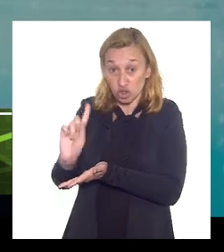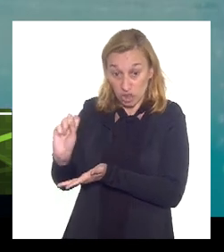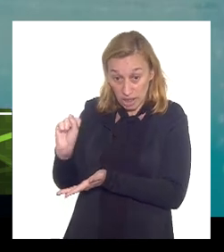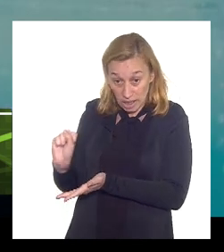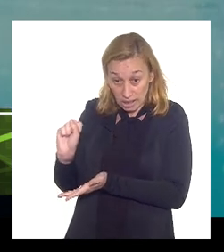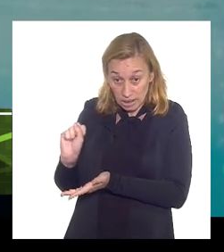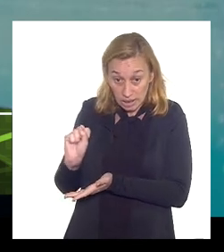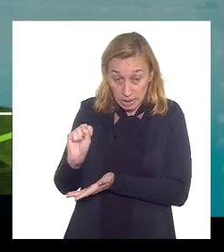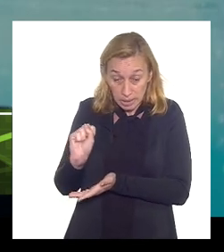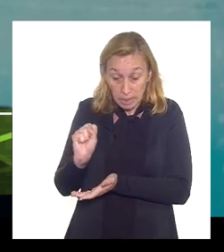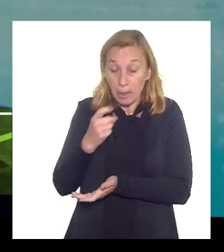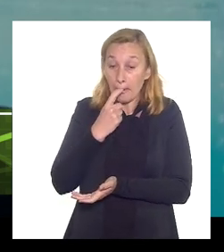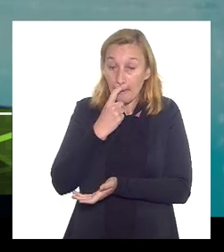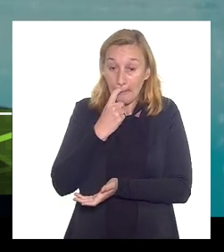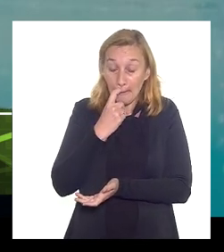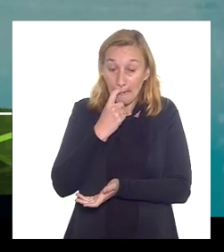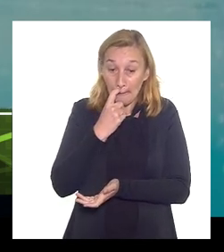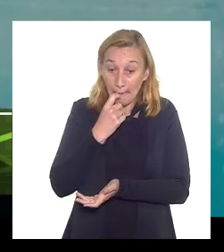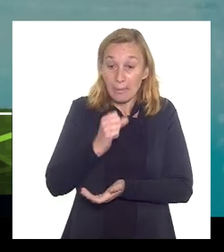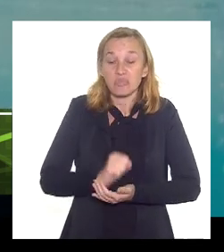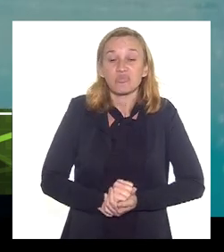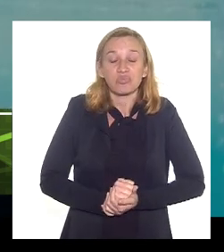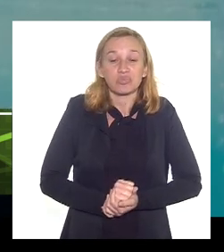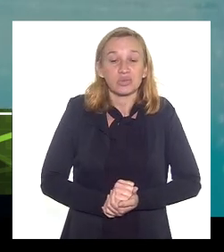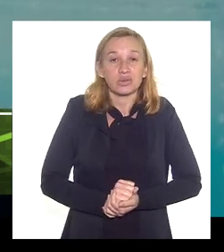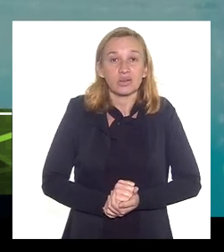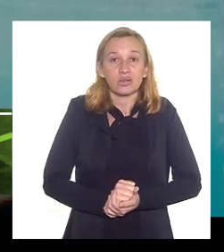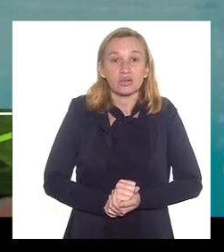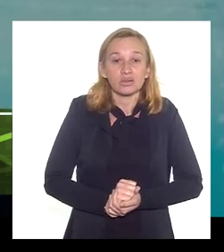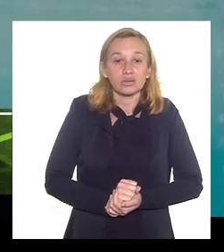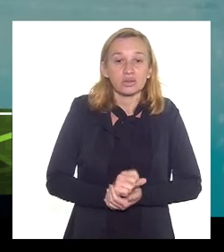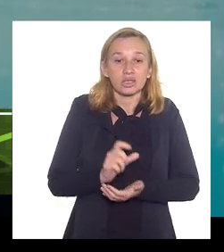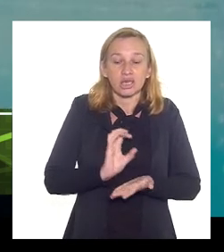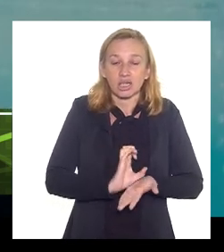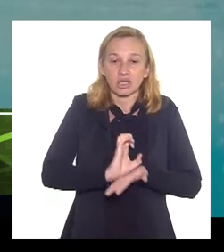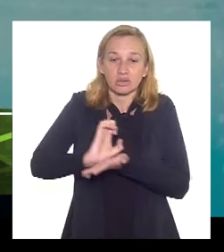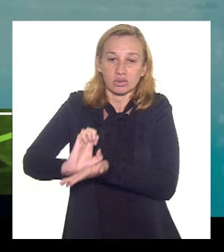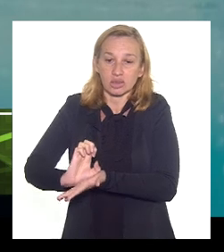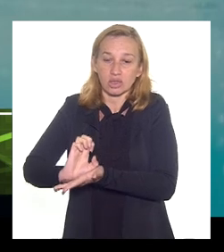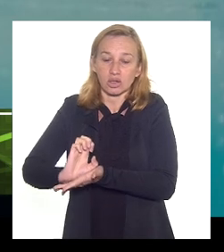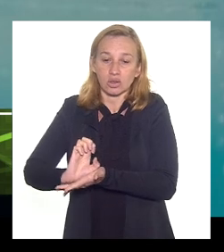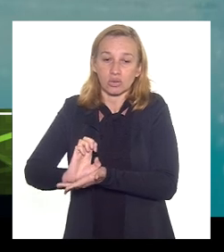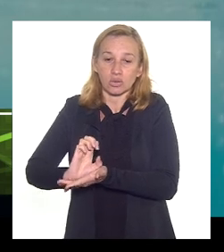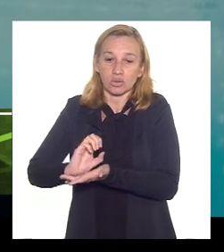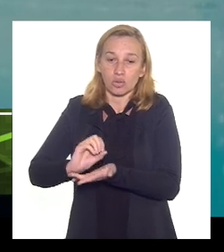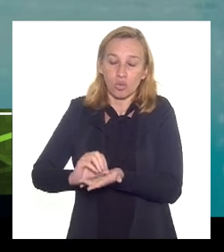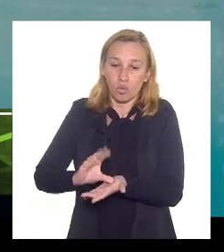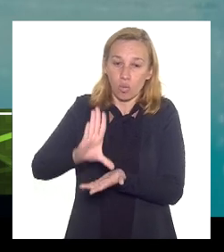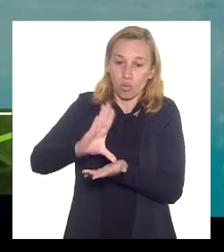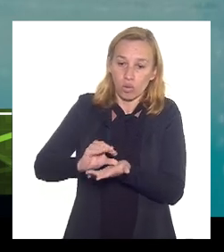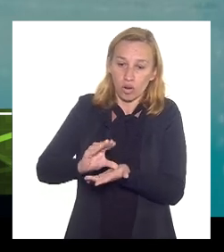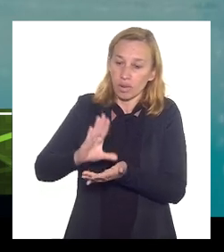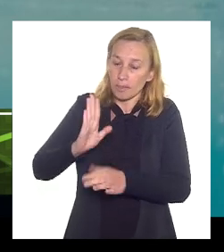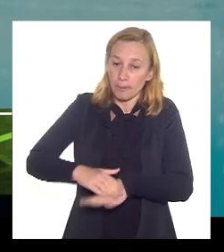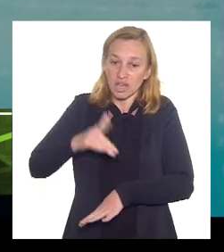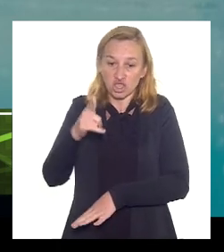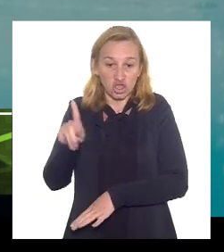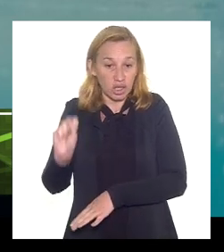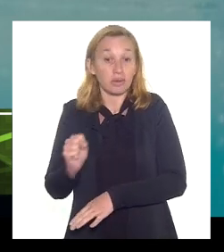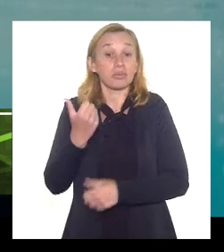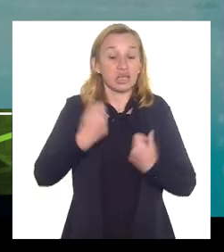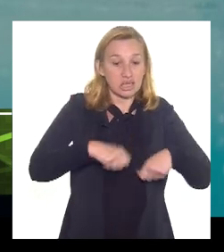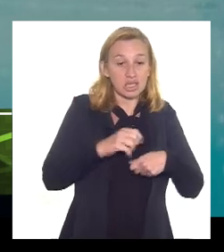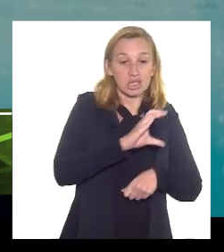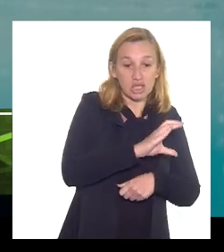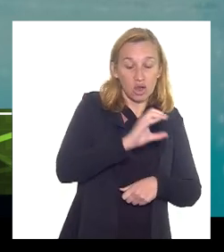caso de projeto que maximizo exportação de gás estou querendo exportar o máximo de gás eu preciso no campo com 20% do CO2 eu